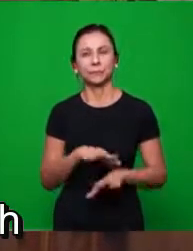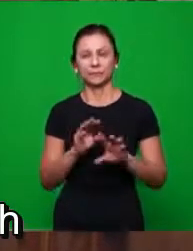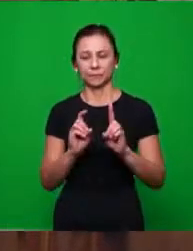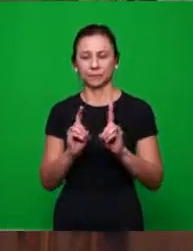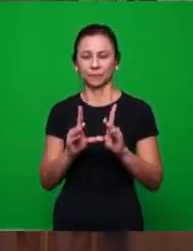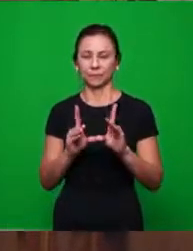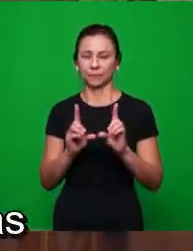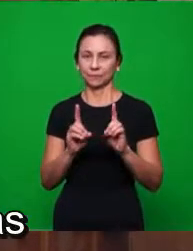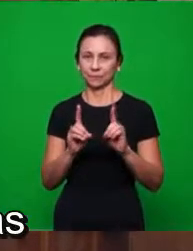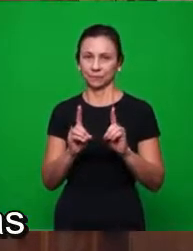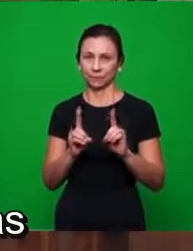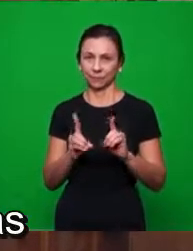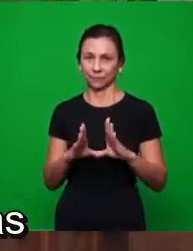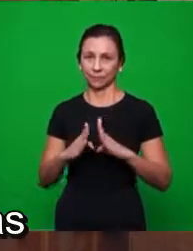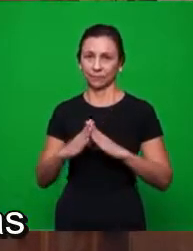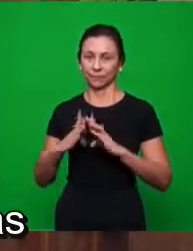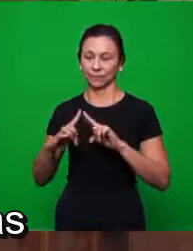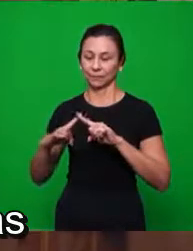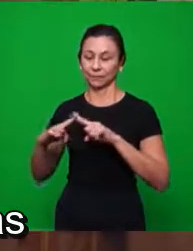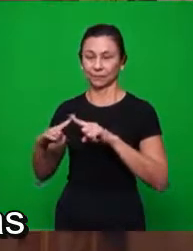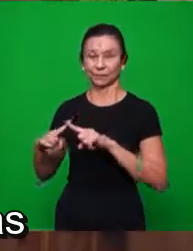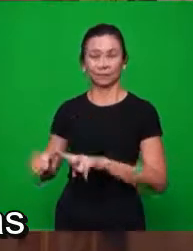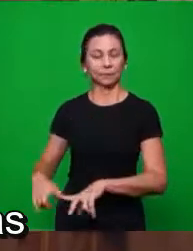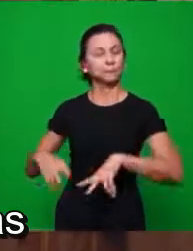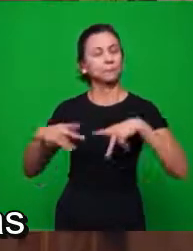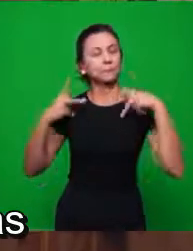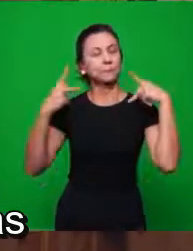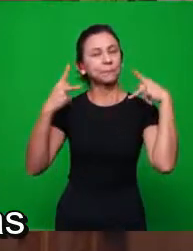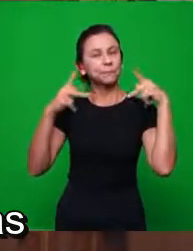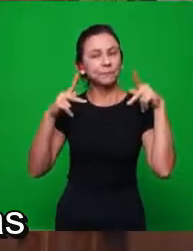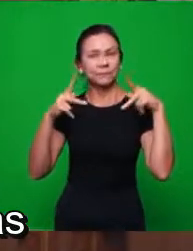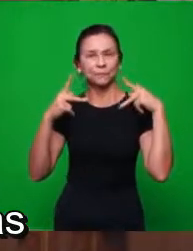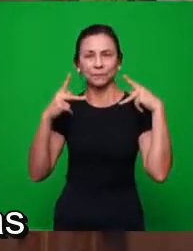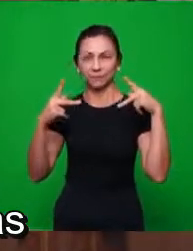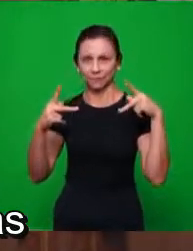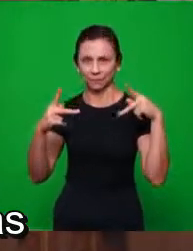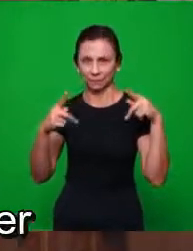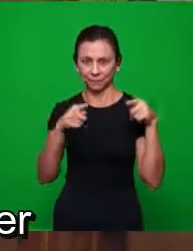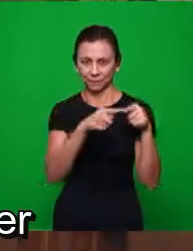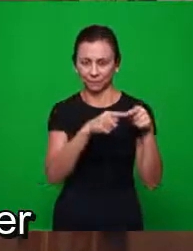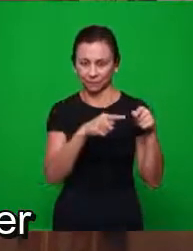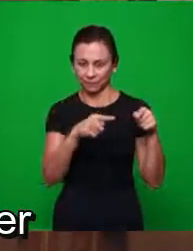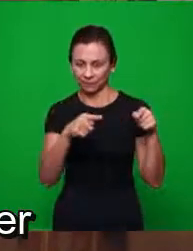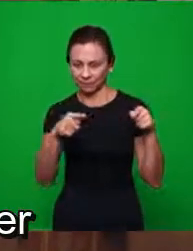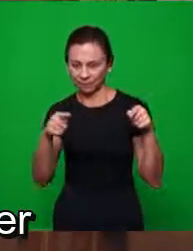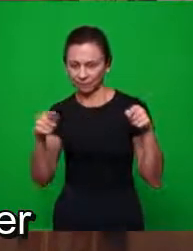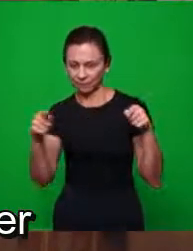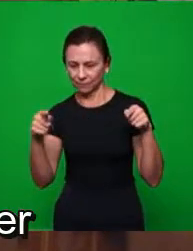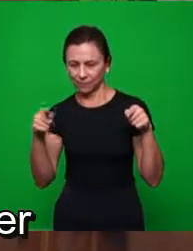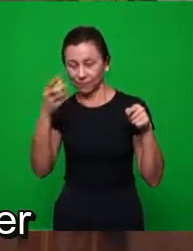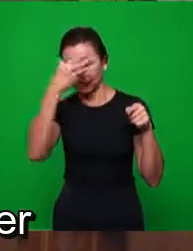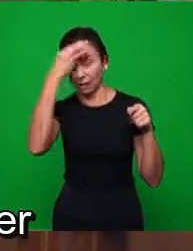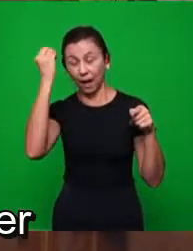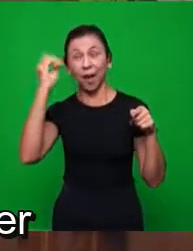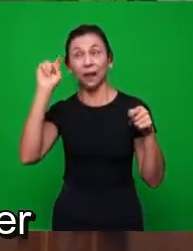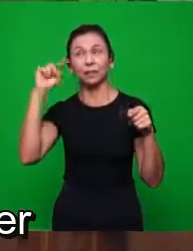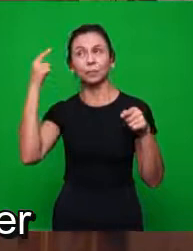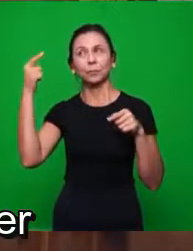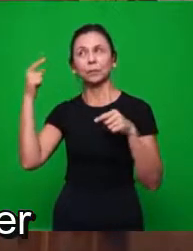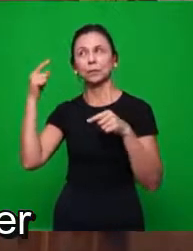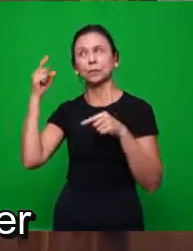igreja que foi pregada nesse período que foi esquecida e que foi relembrada